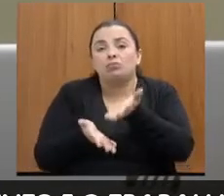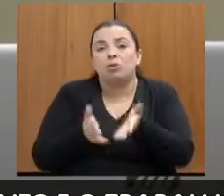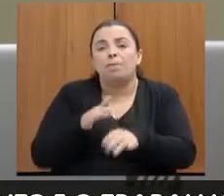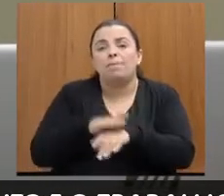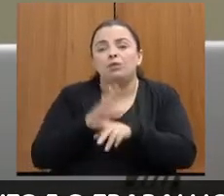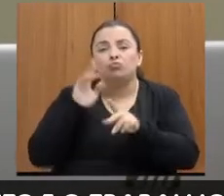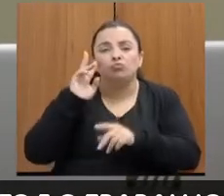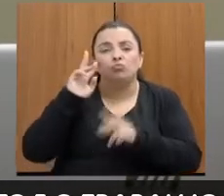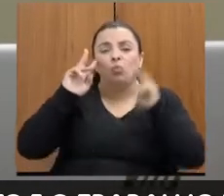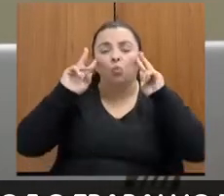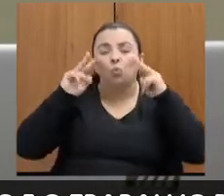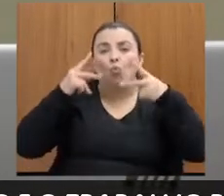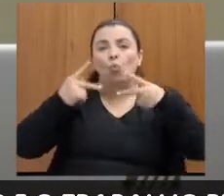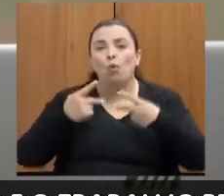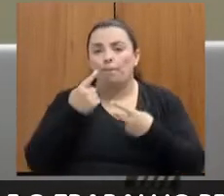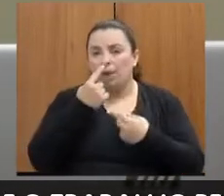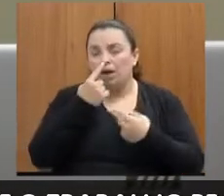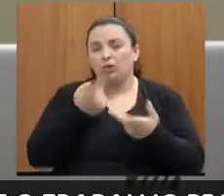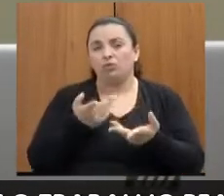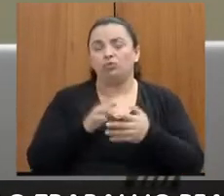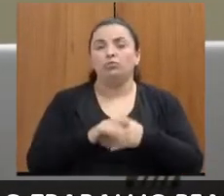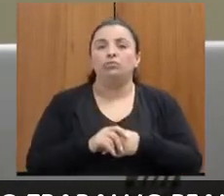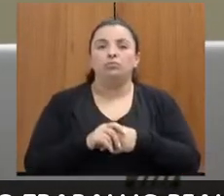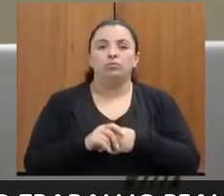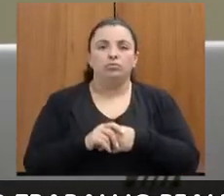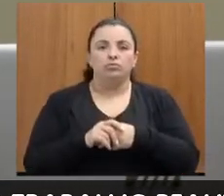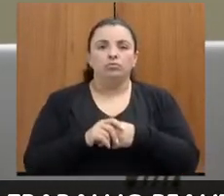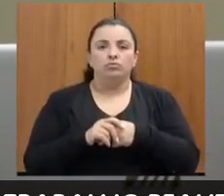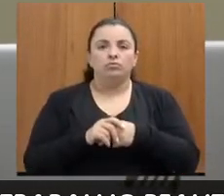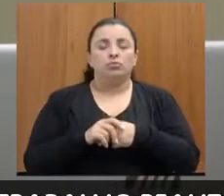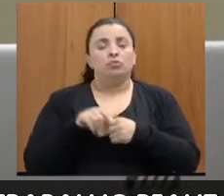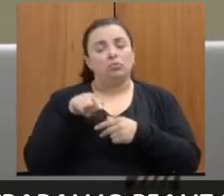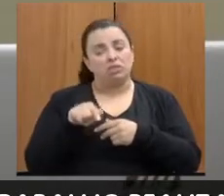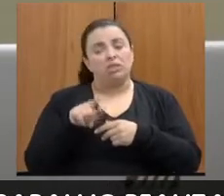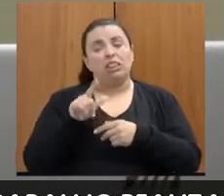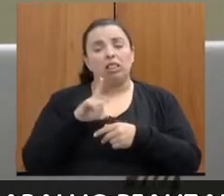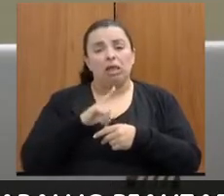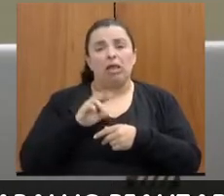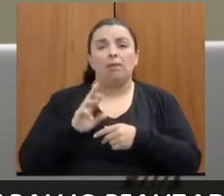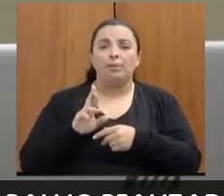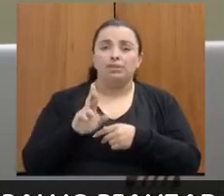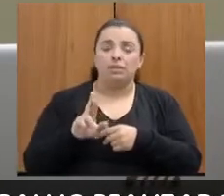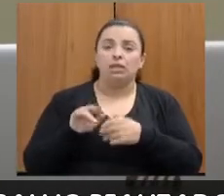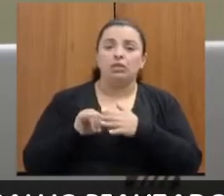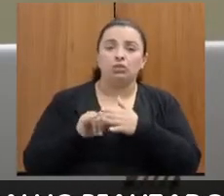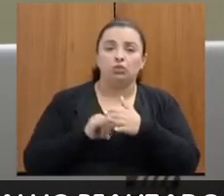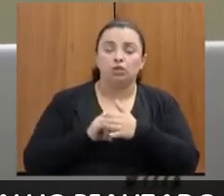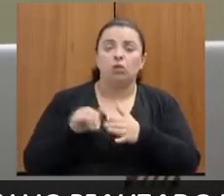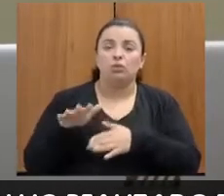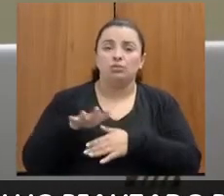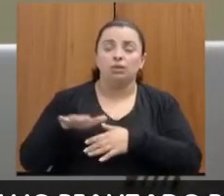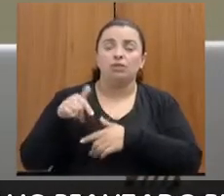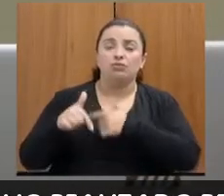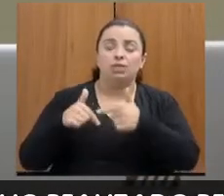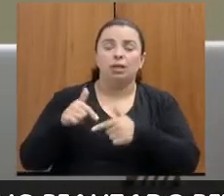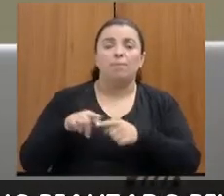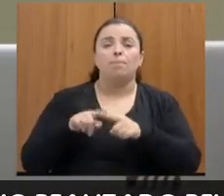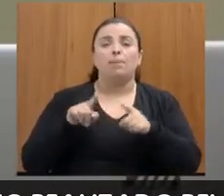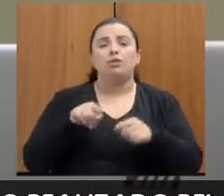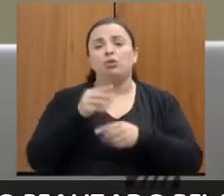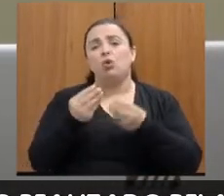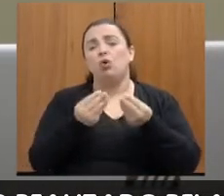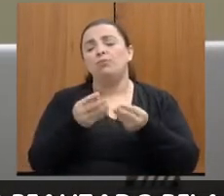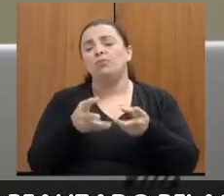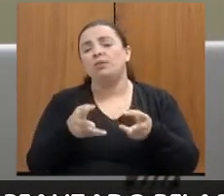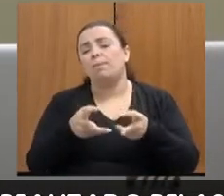ao fim e ao cabo, embora estão aqui representando as instituições, os espaços onde vocês trabalham, como que vocês percebem isso e qual que é de